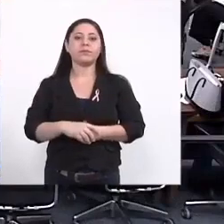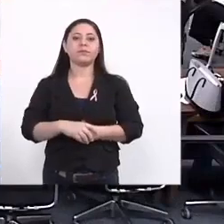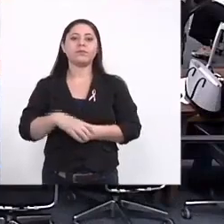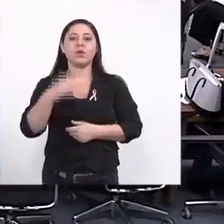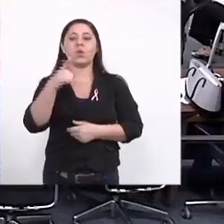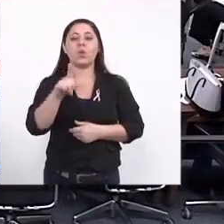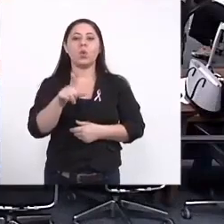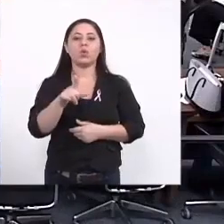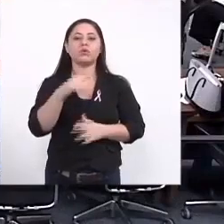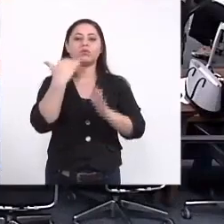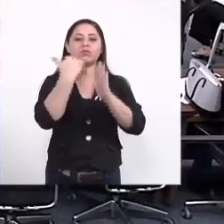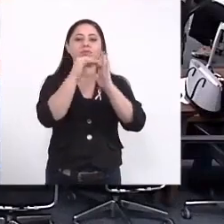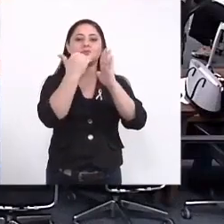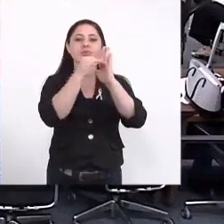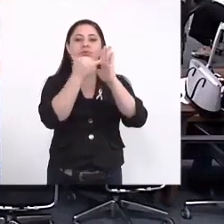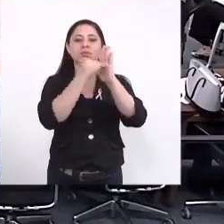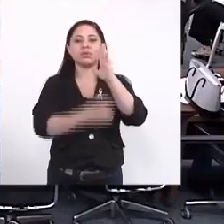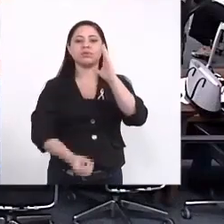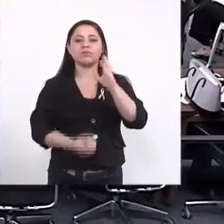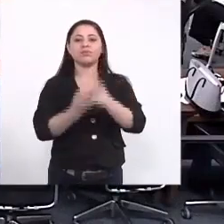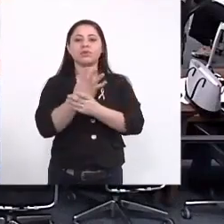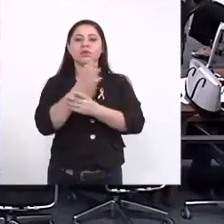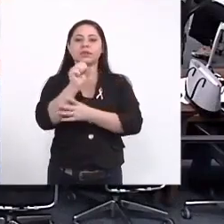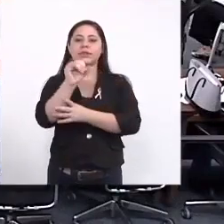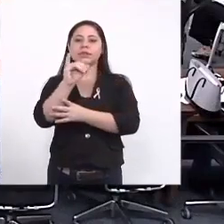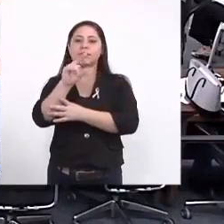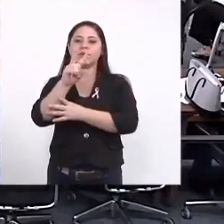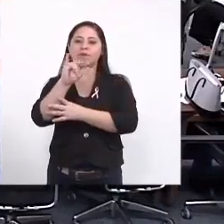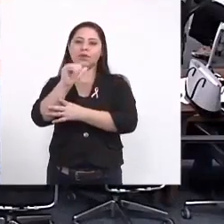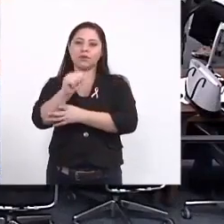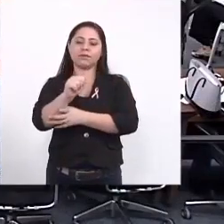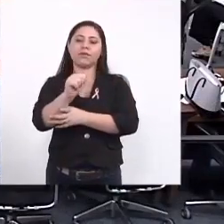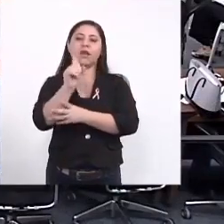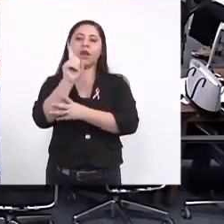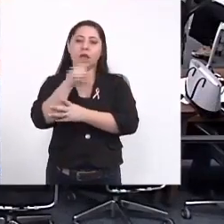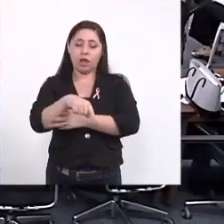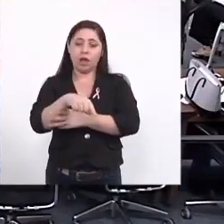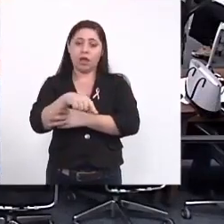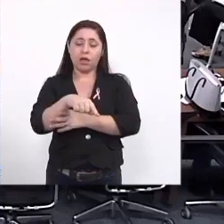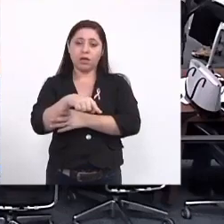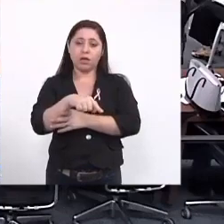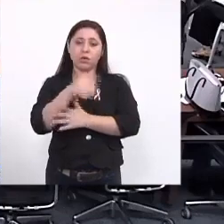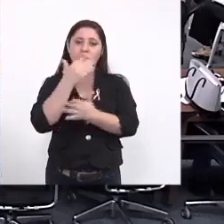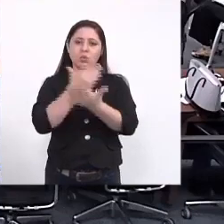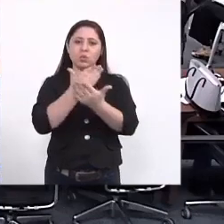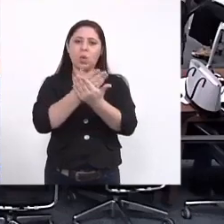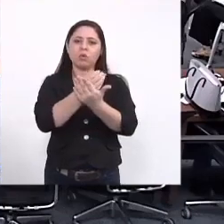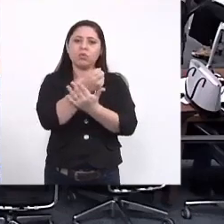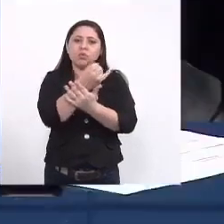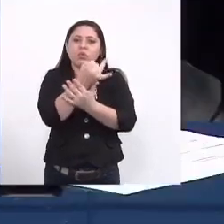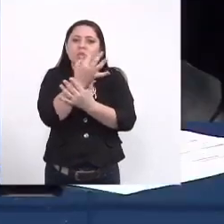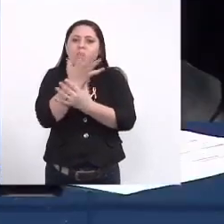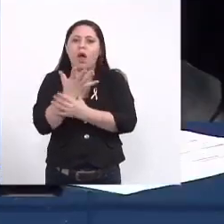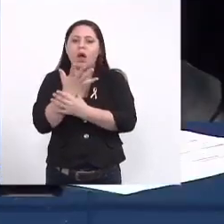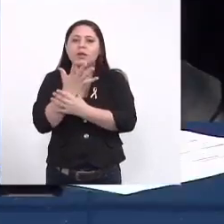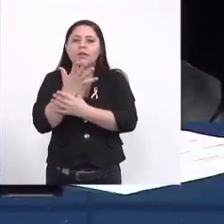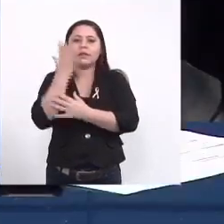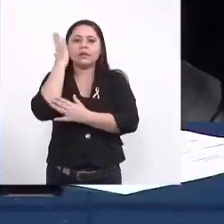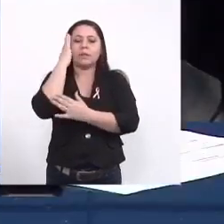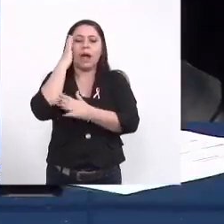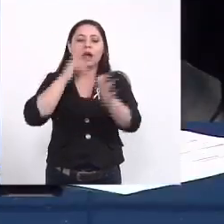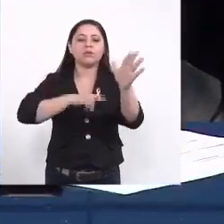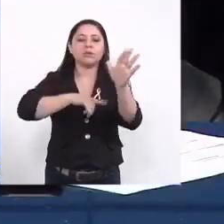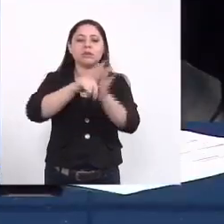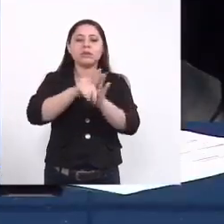outro encaminhamento sugerido pela Silvia é também a gente